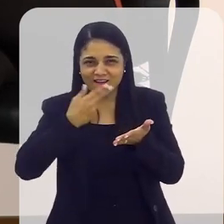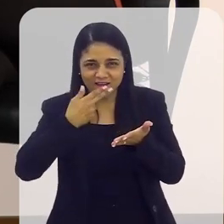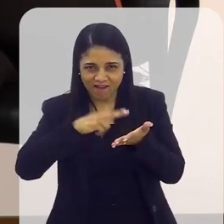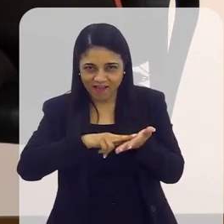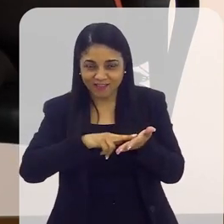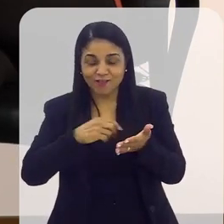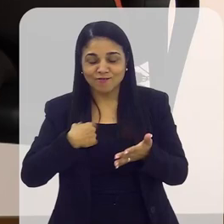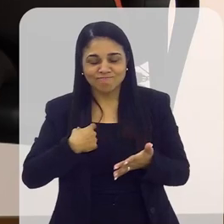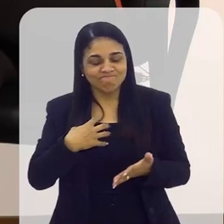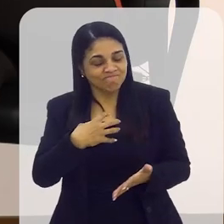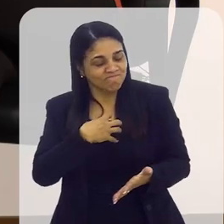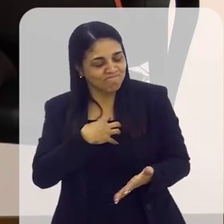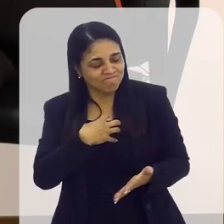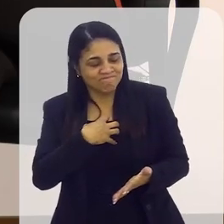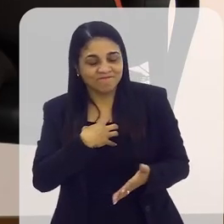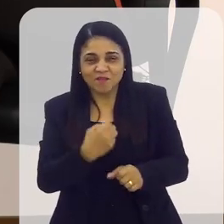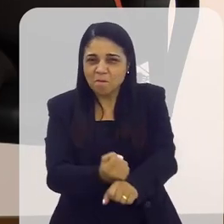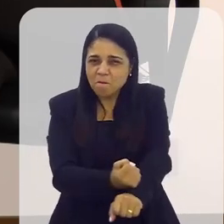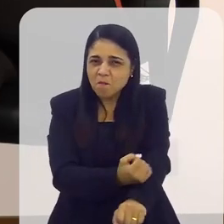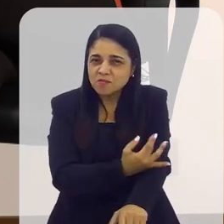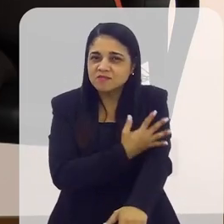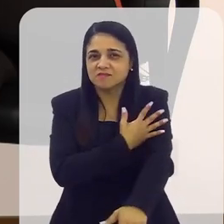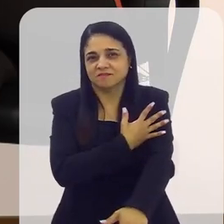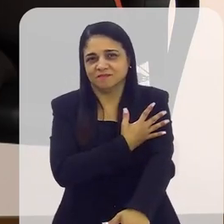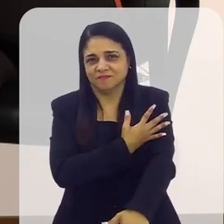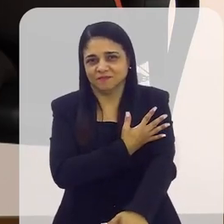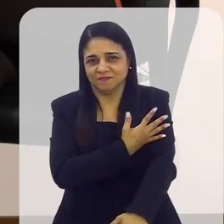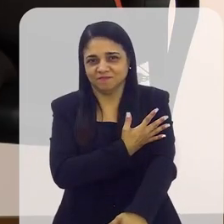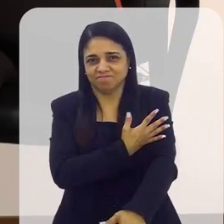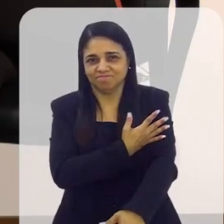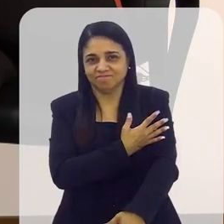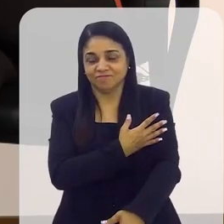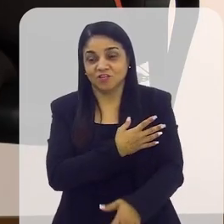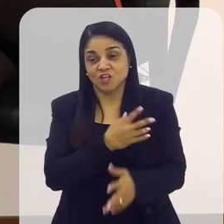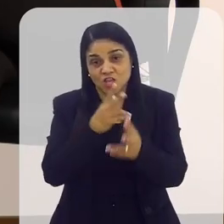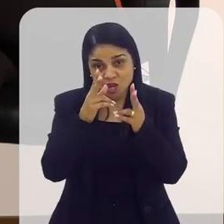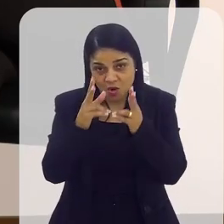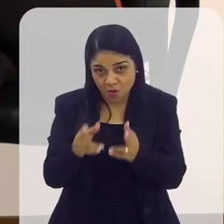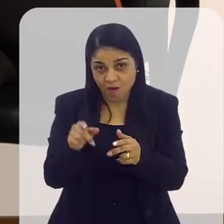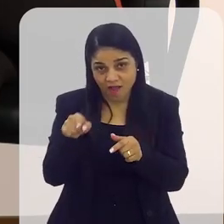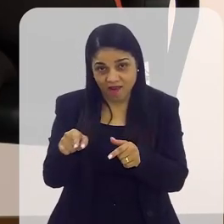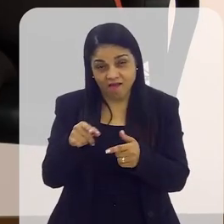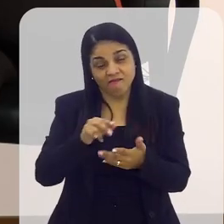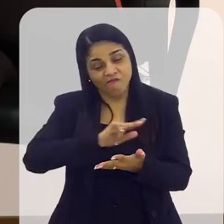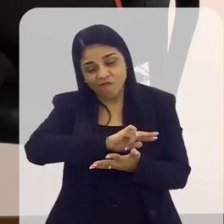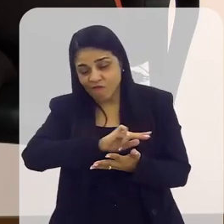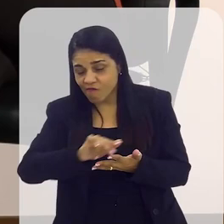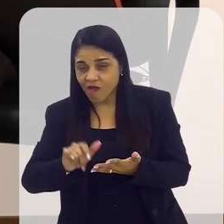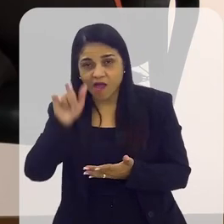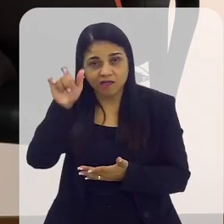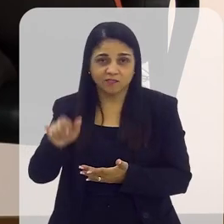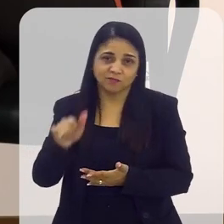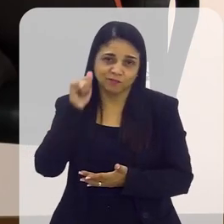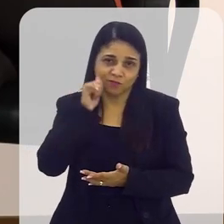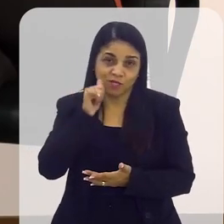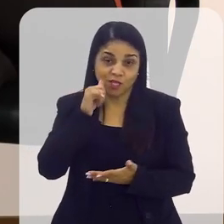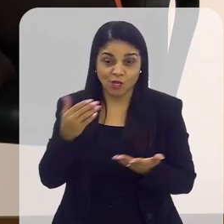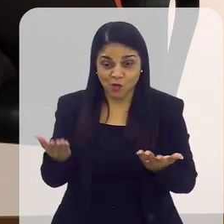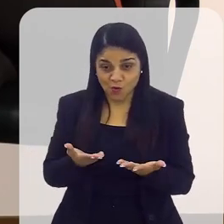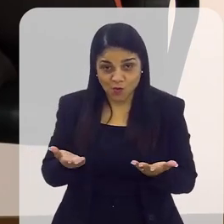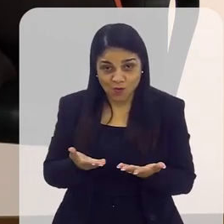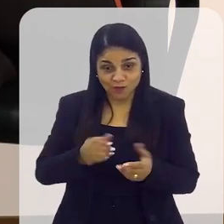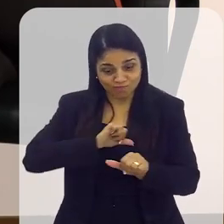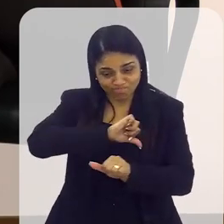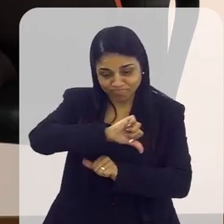muito abalada com aquilo, porque, como ela, muitos. E hoje ela está lá, trabalhando,